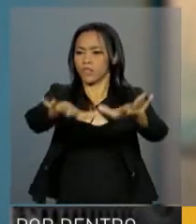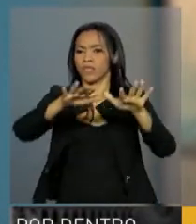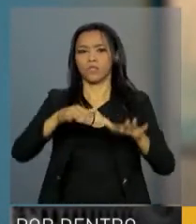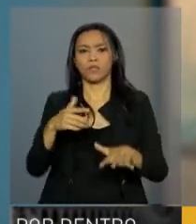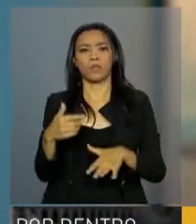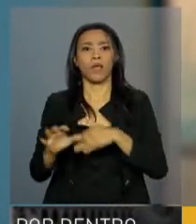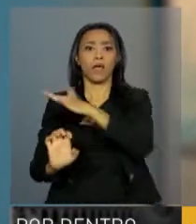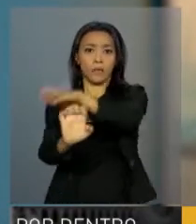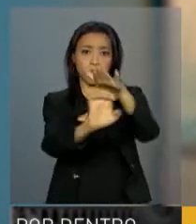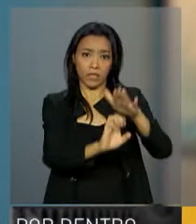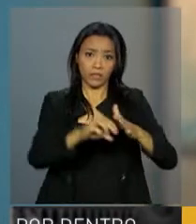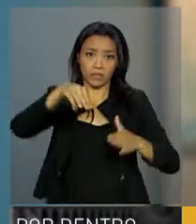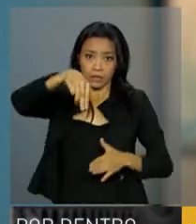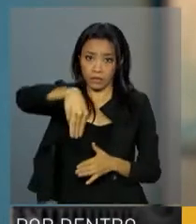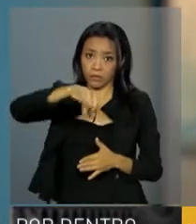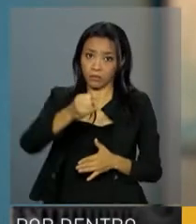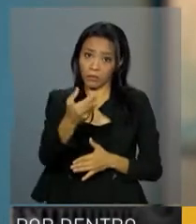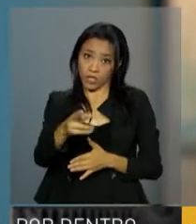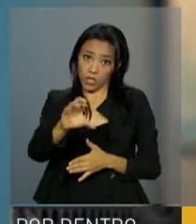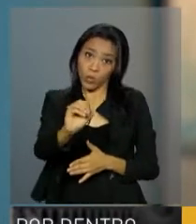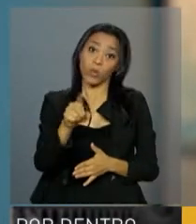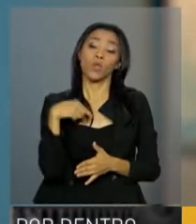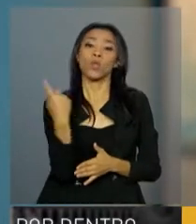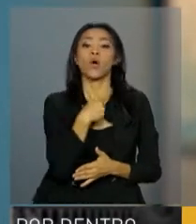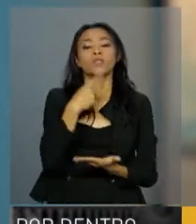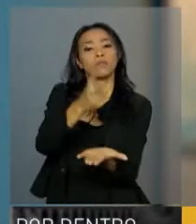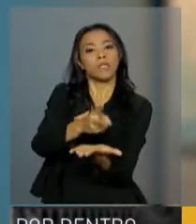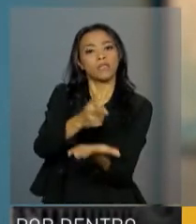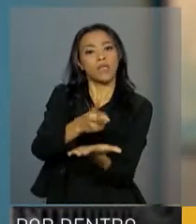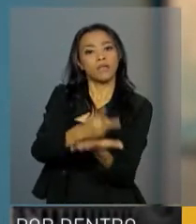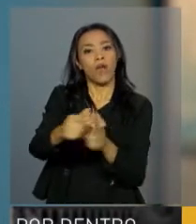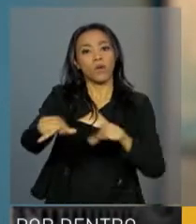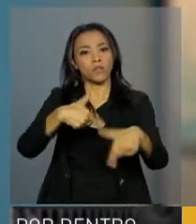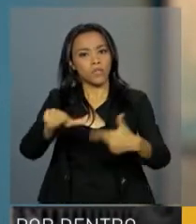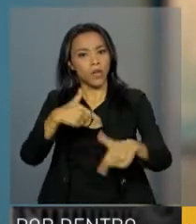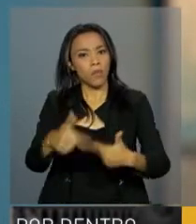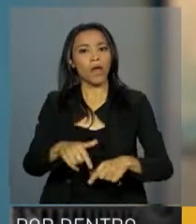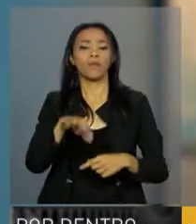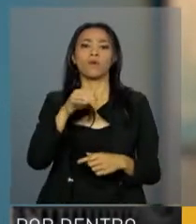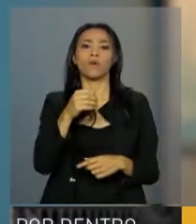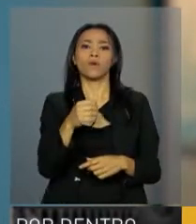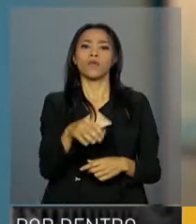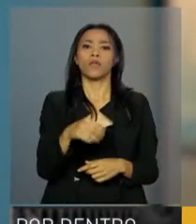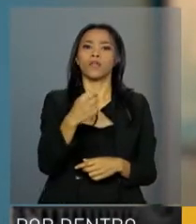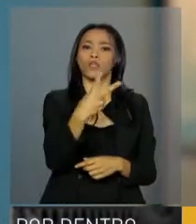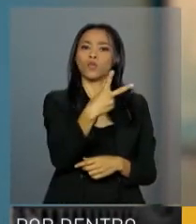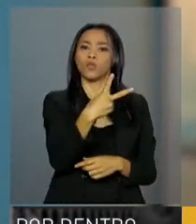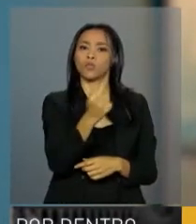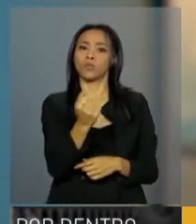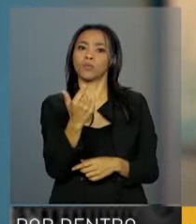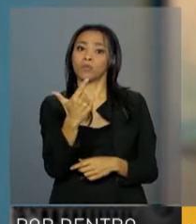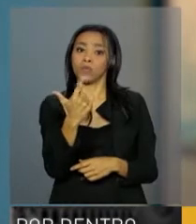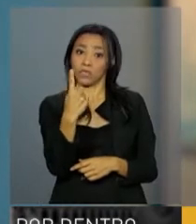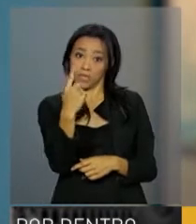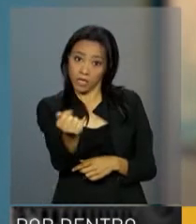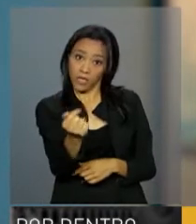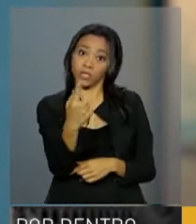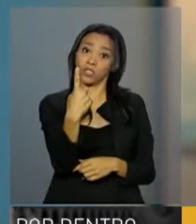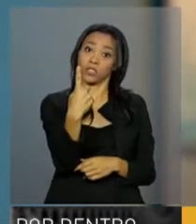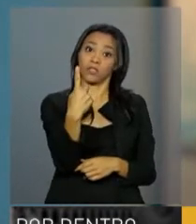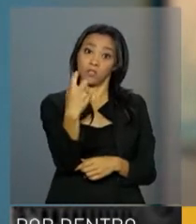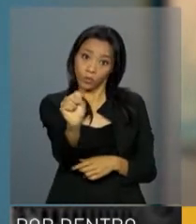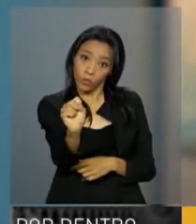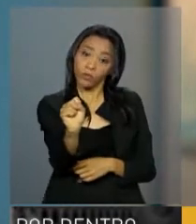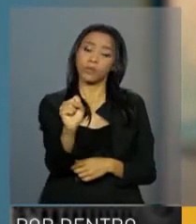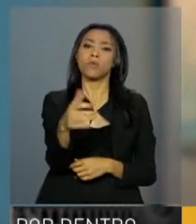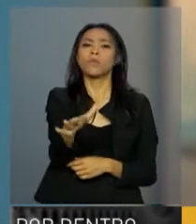microempresas, nós poderemos preservar o emprego em 2017 e 2018 para mais